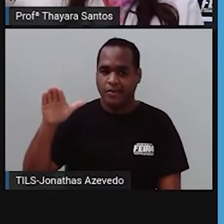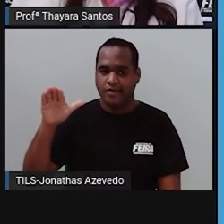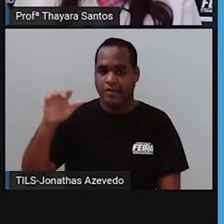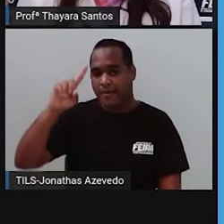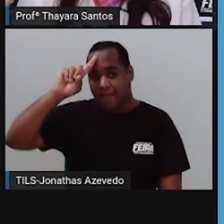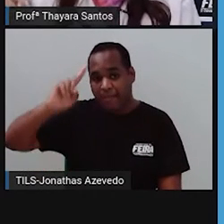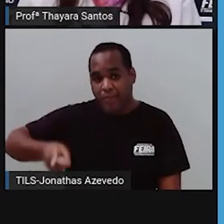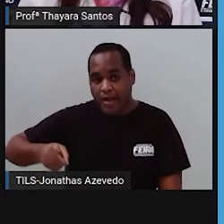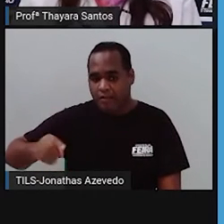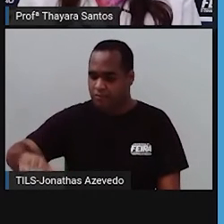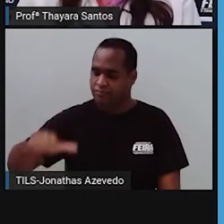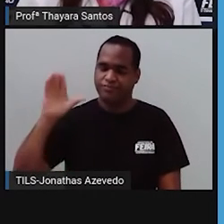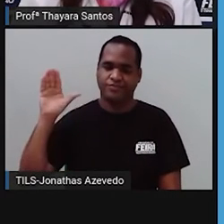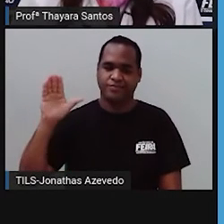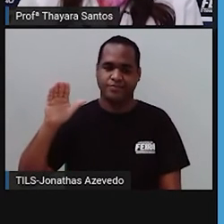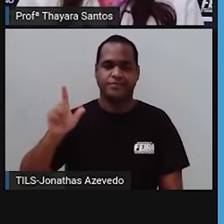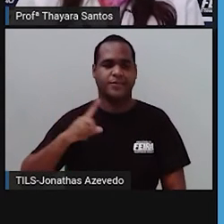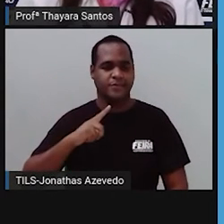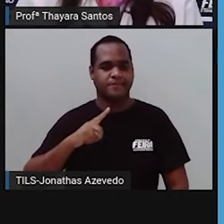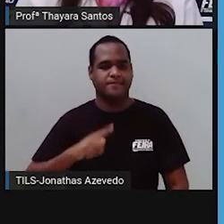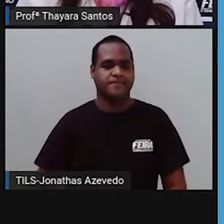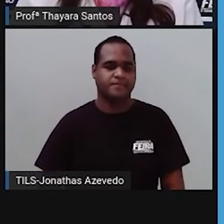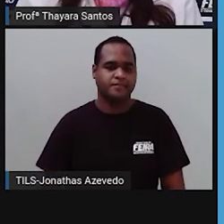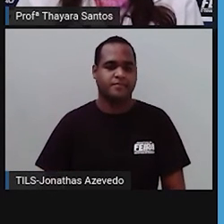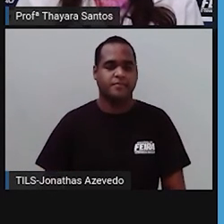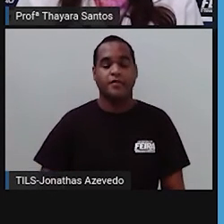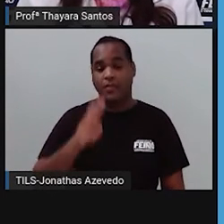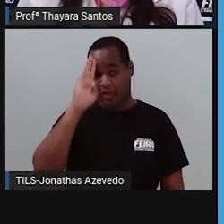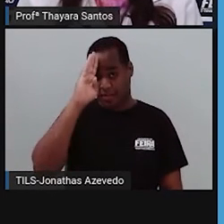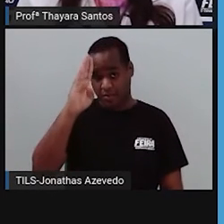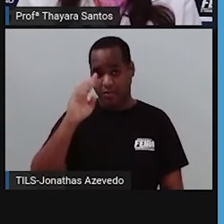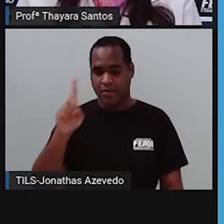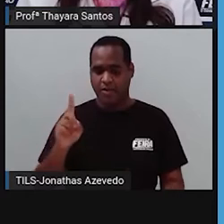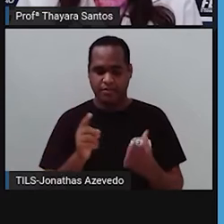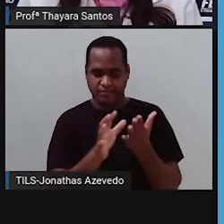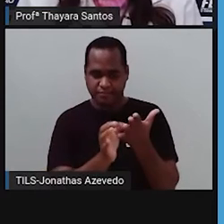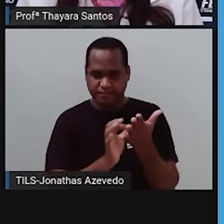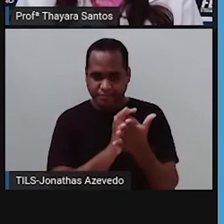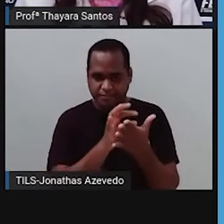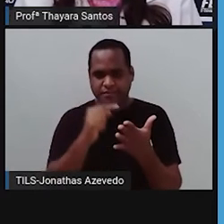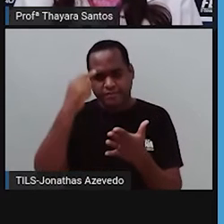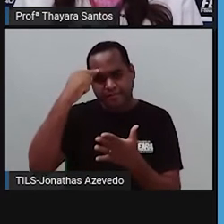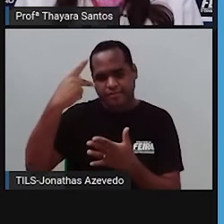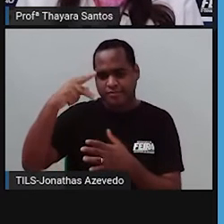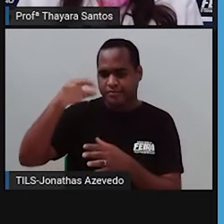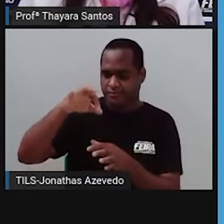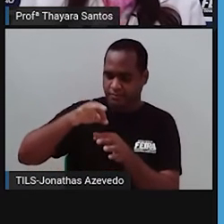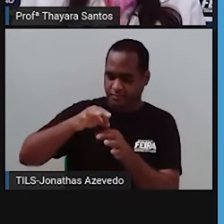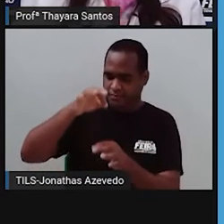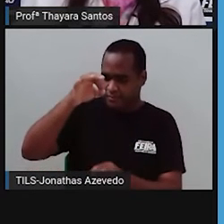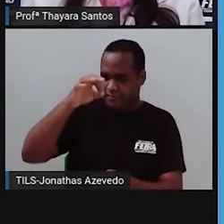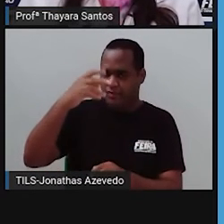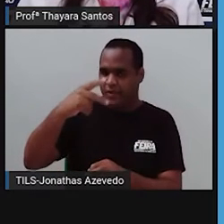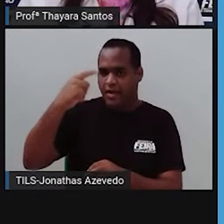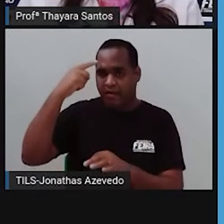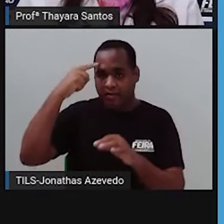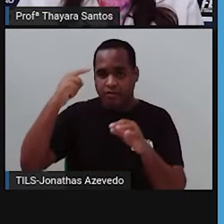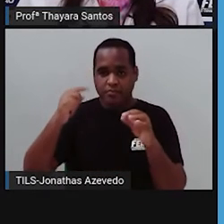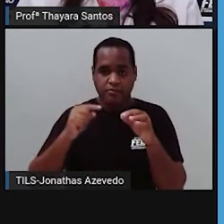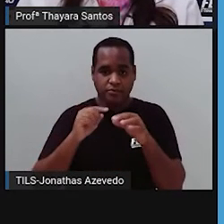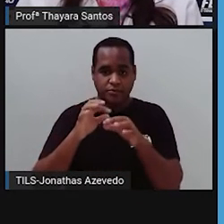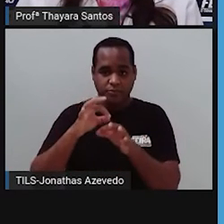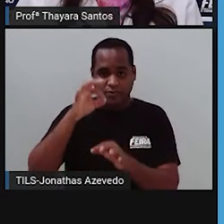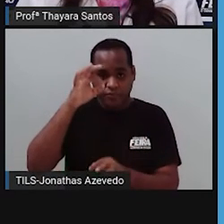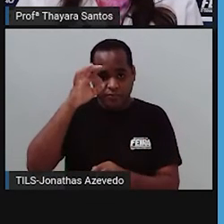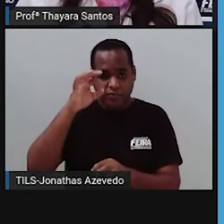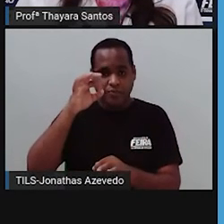ordenou, né? Você já tirou imediatamente. E a principal célula do sistema nervoso é o neurônio, que é esse que está aí